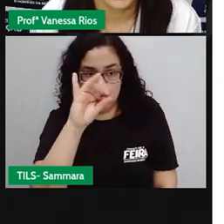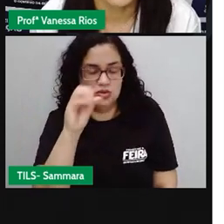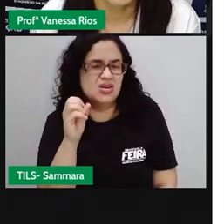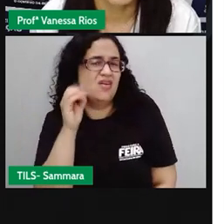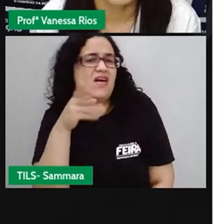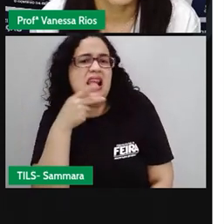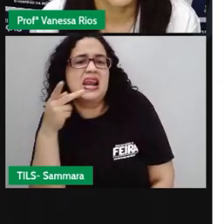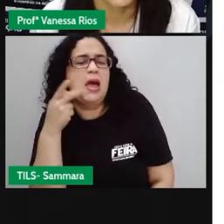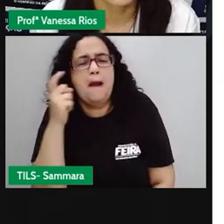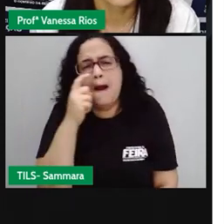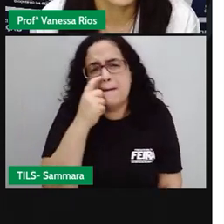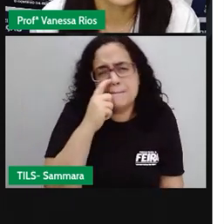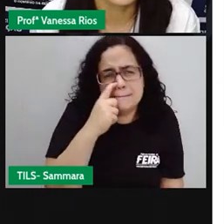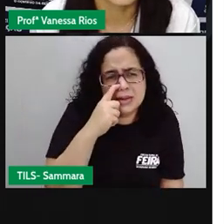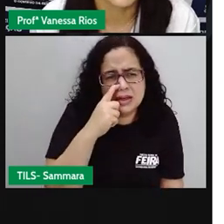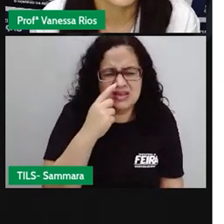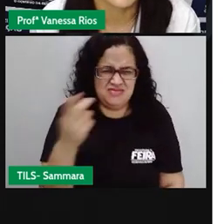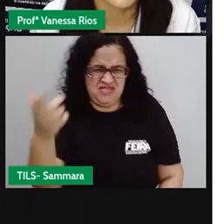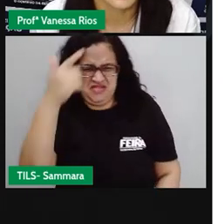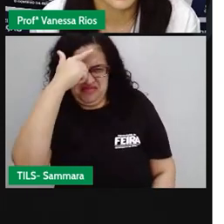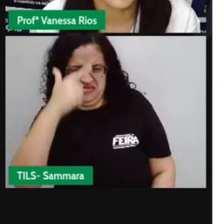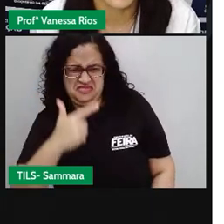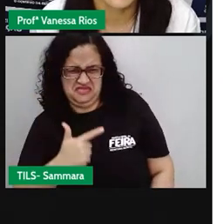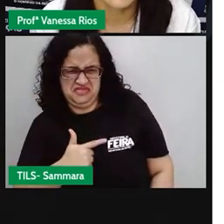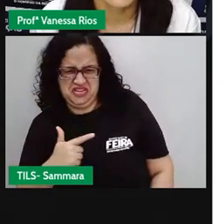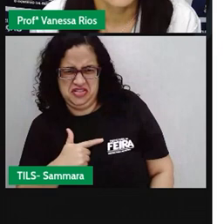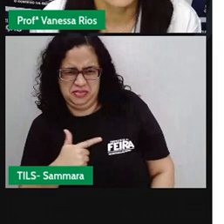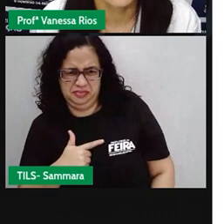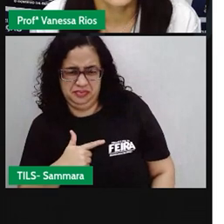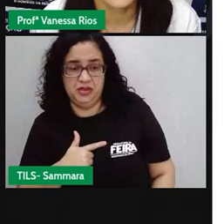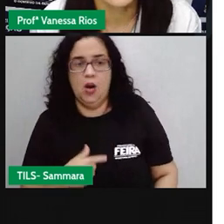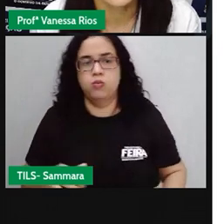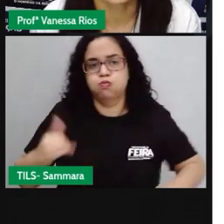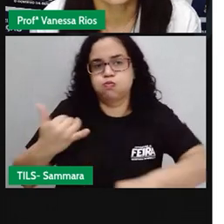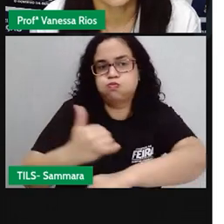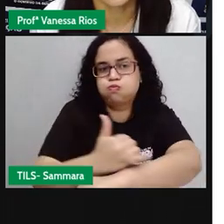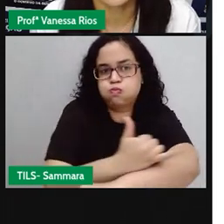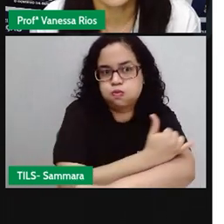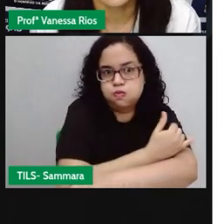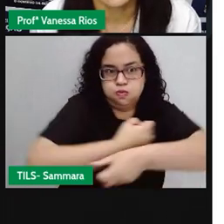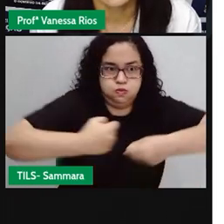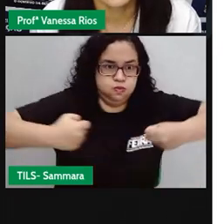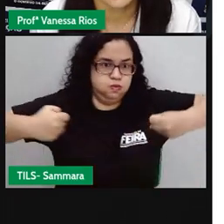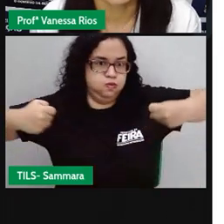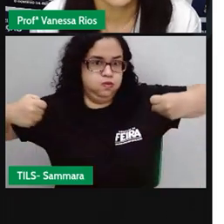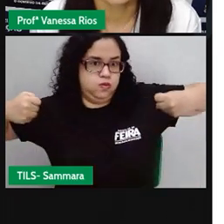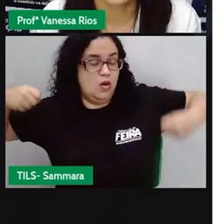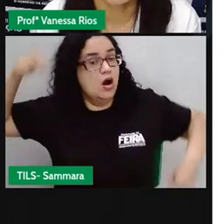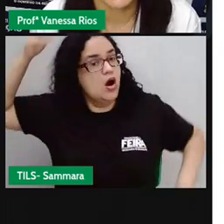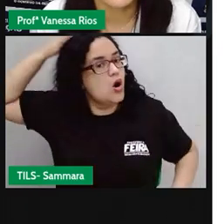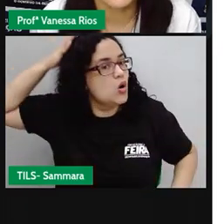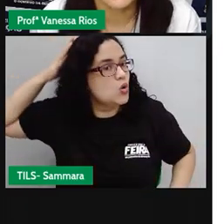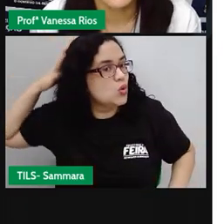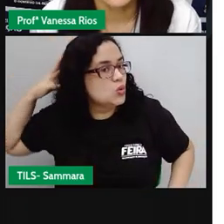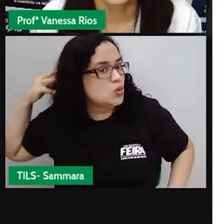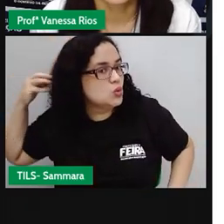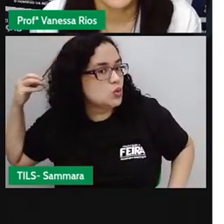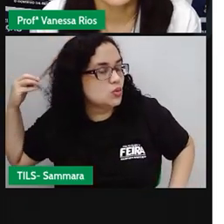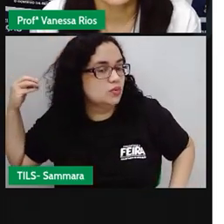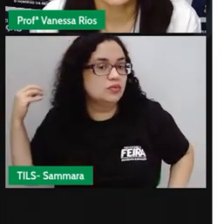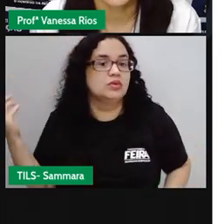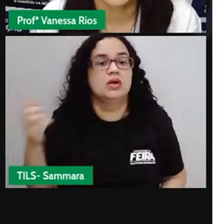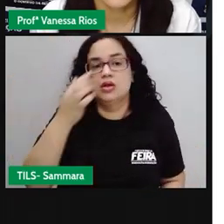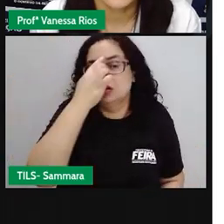bruxa. Muito feia ela. Gorda, enorme. Os cabelos palha.